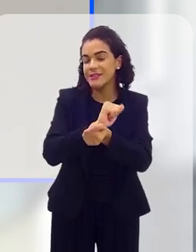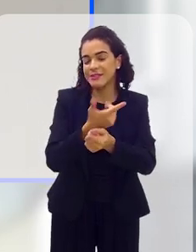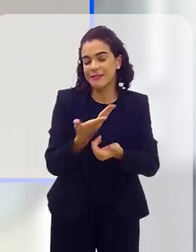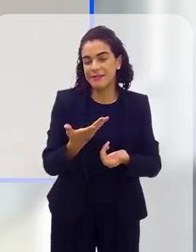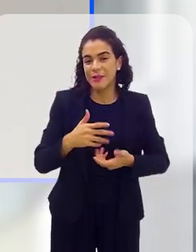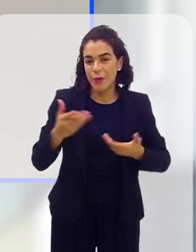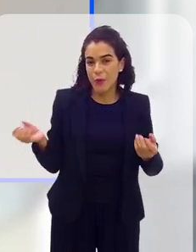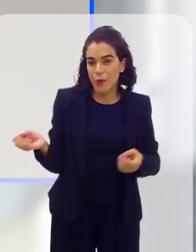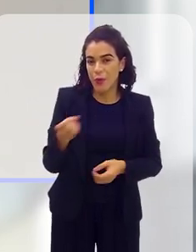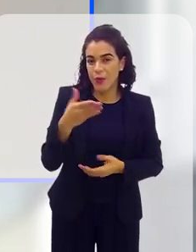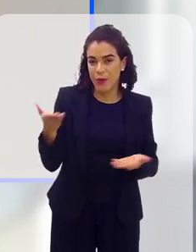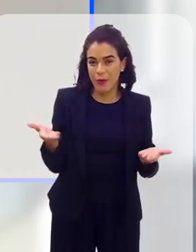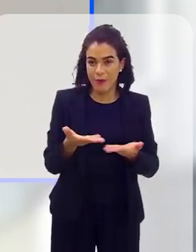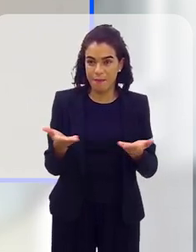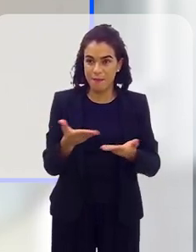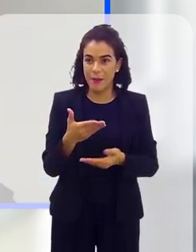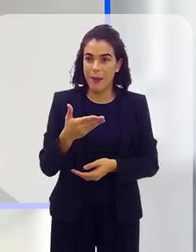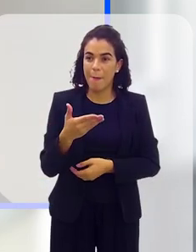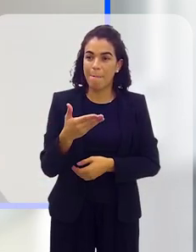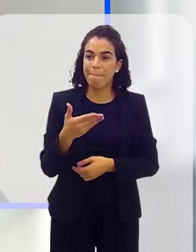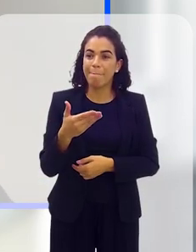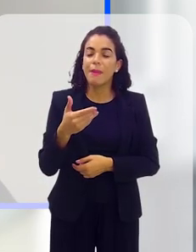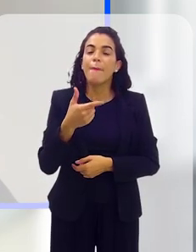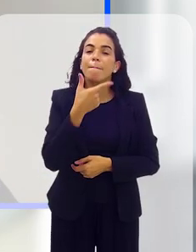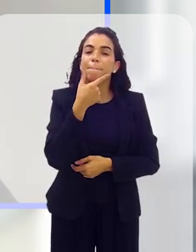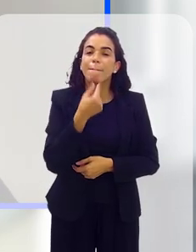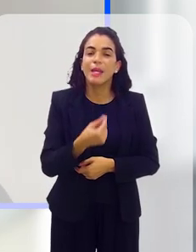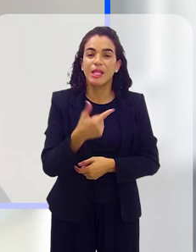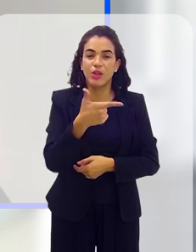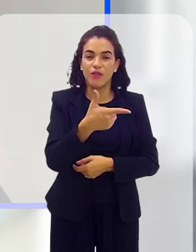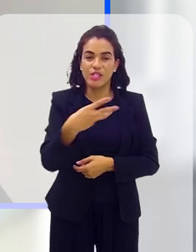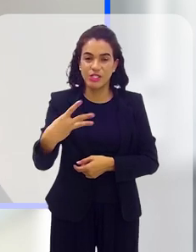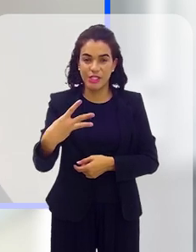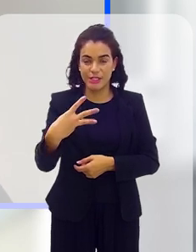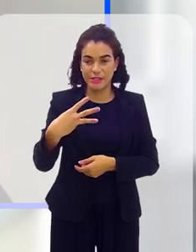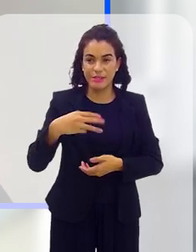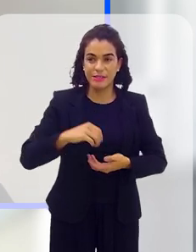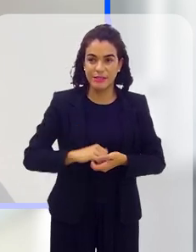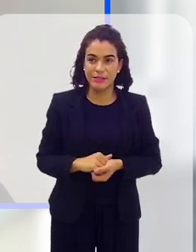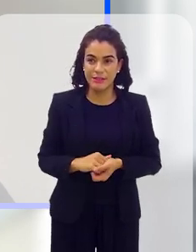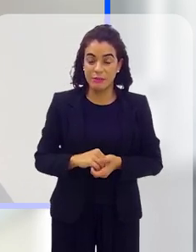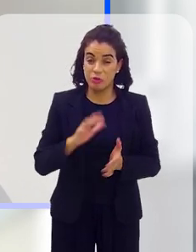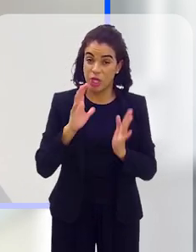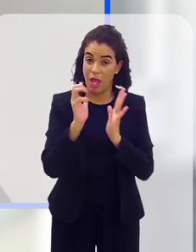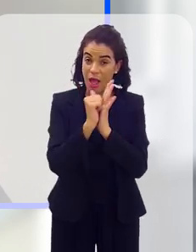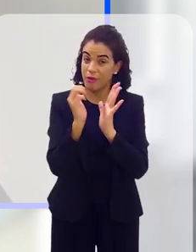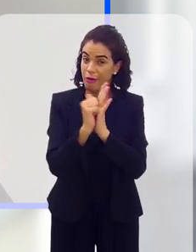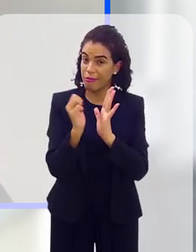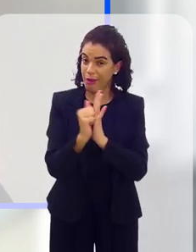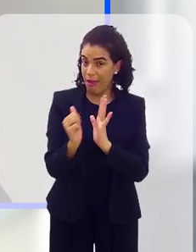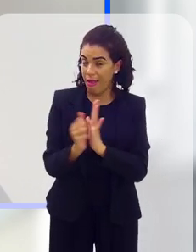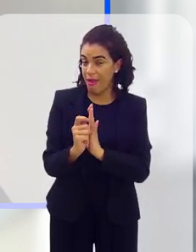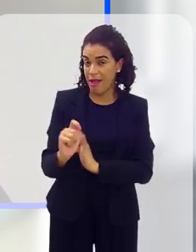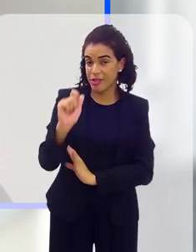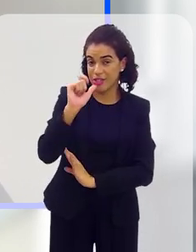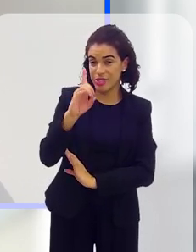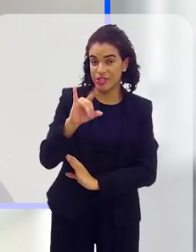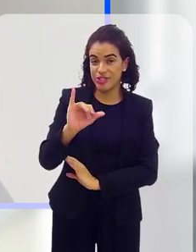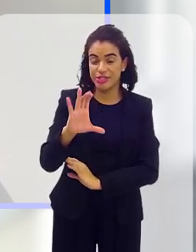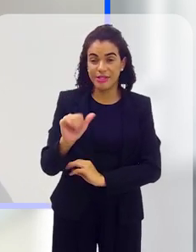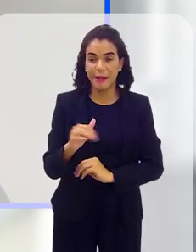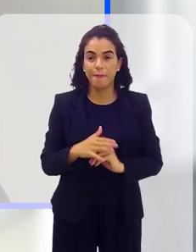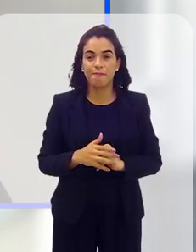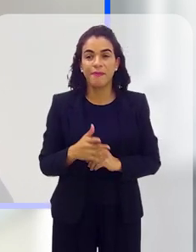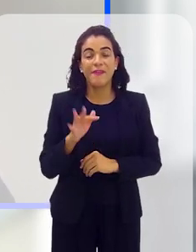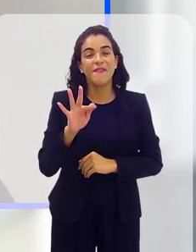contemporânea aí com um novo viés. Menino 23 o nome do documentário? É, Menino 23. Está anotada aqui a